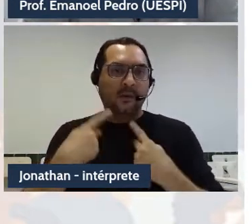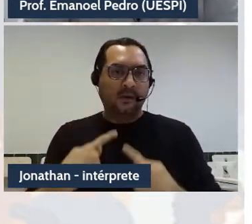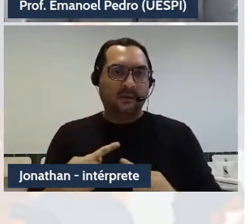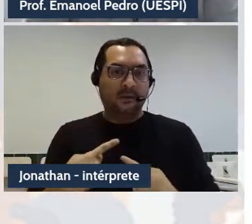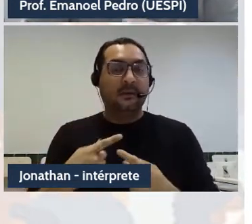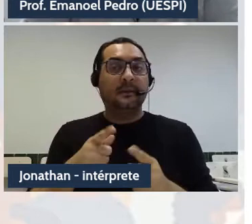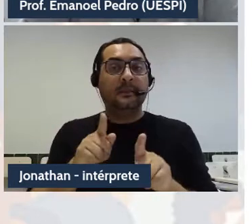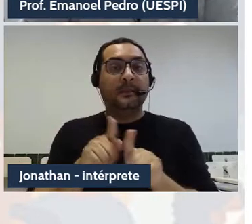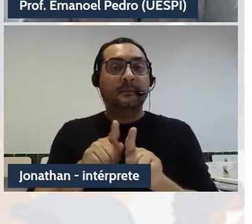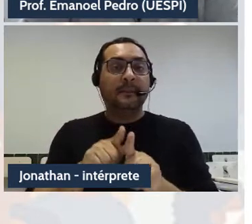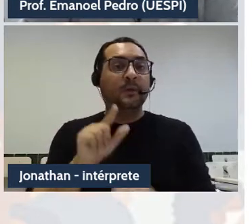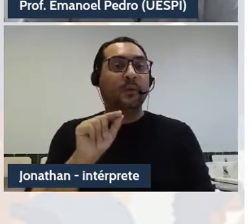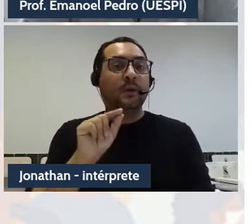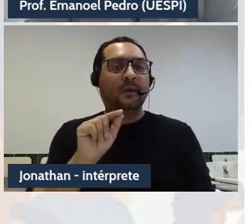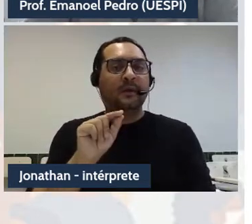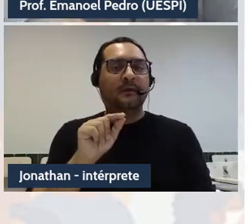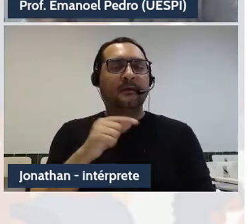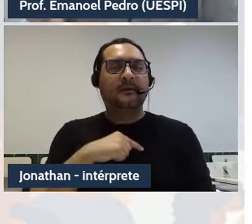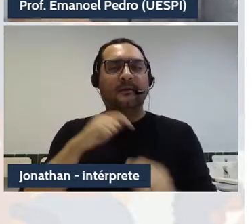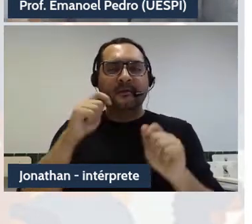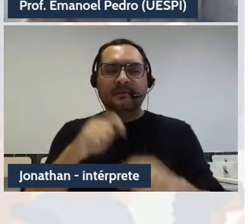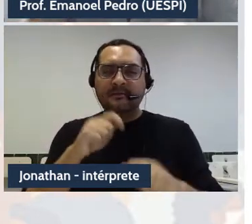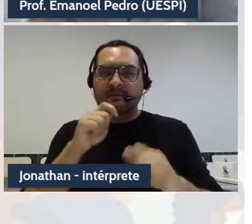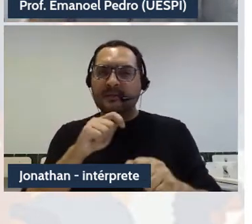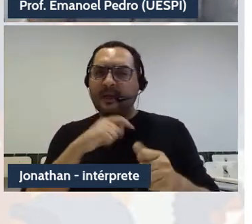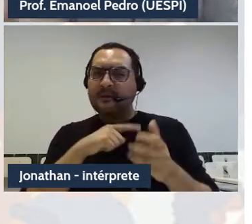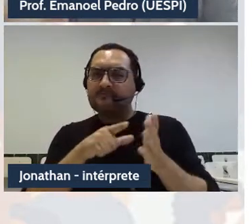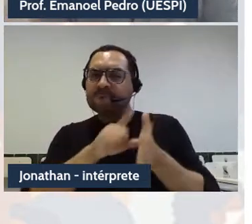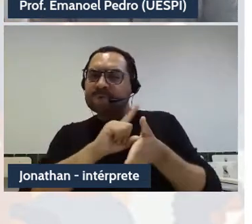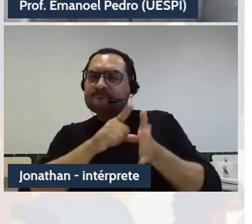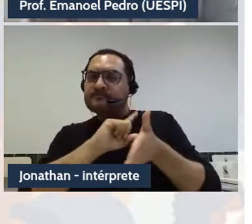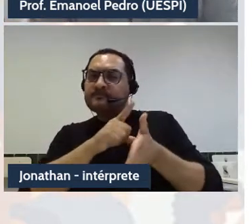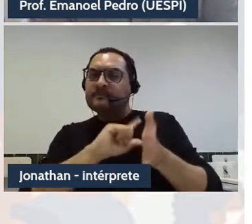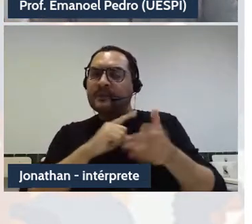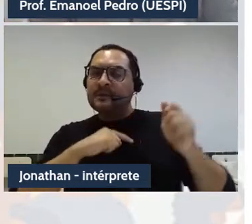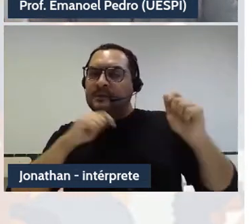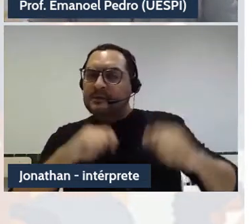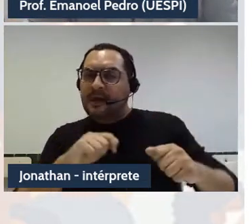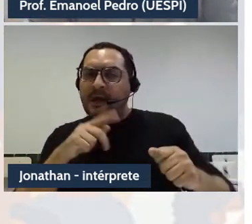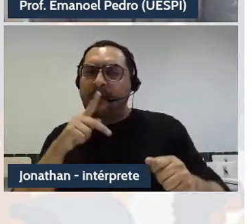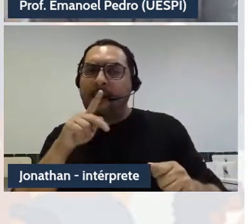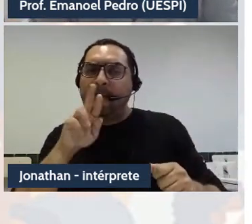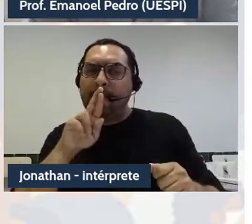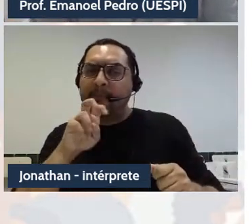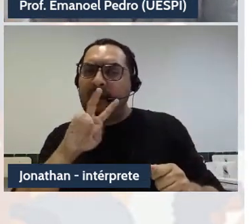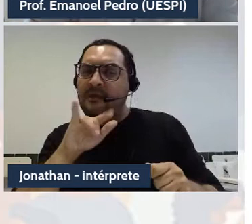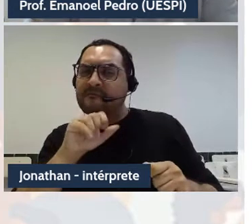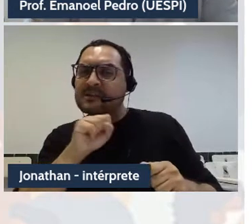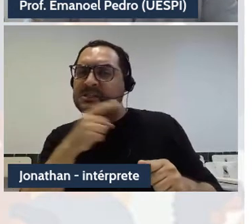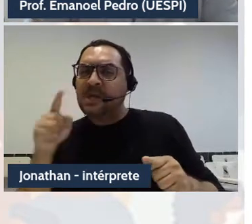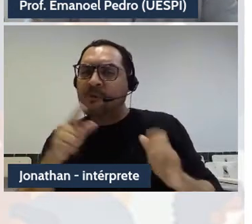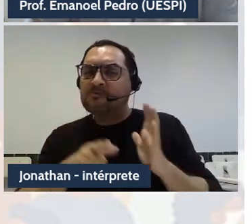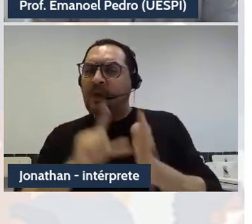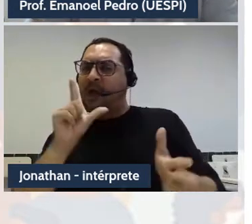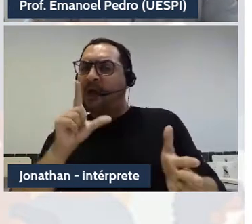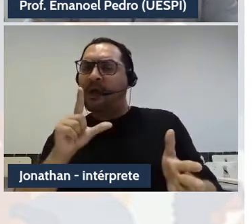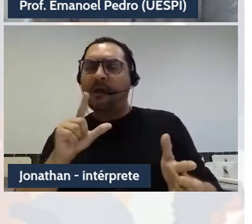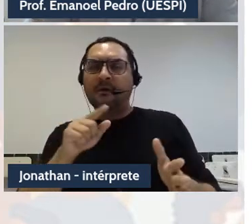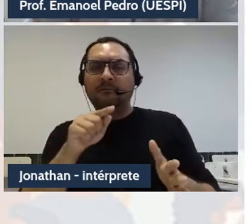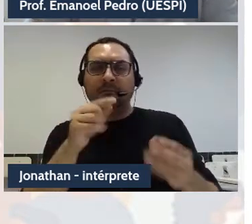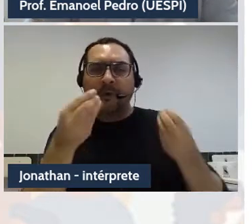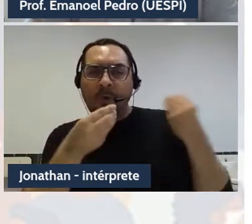prever, a antecipar, a antecipar-se as ações dos homens prescrevendo, sugerindo,